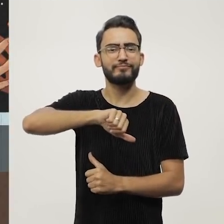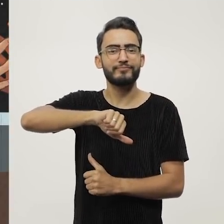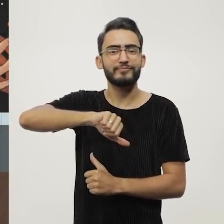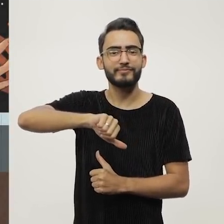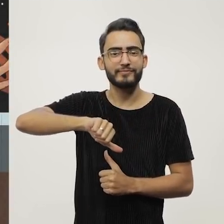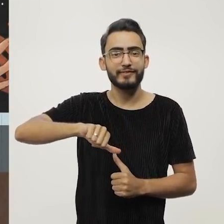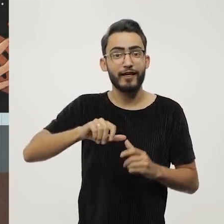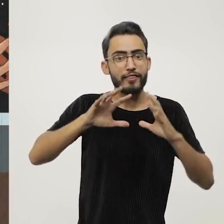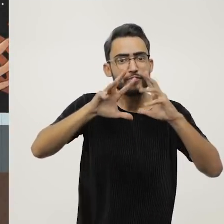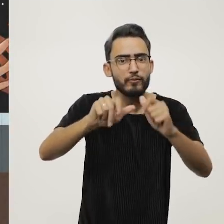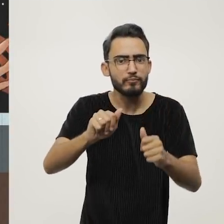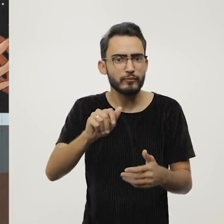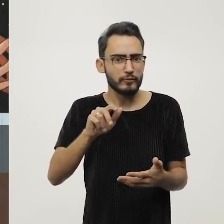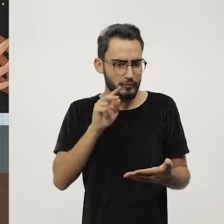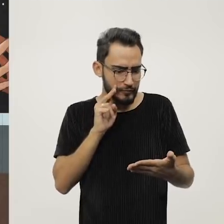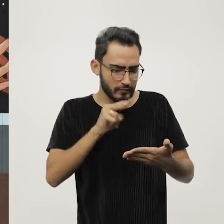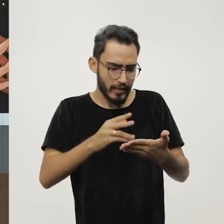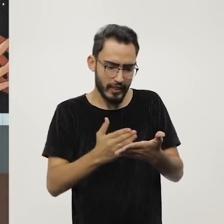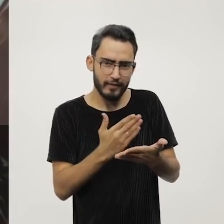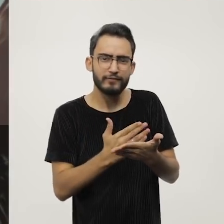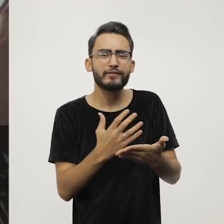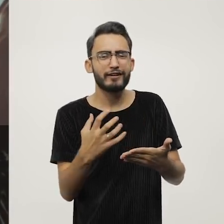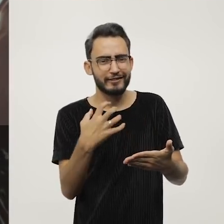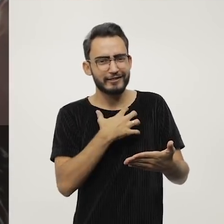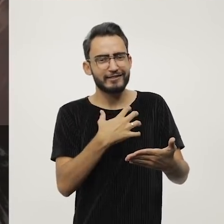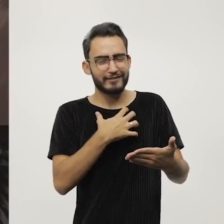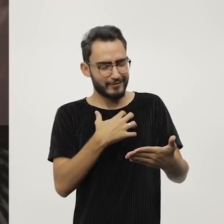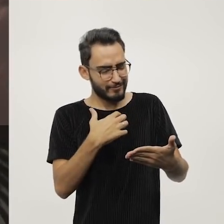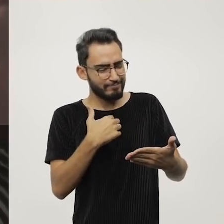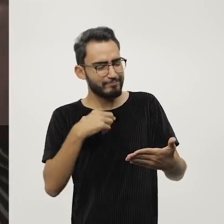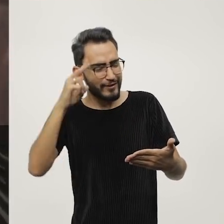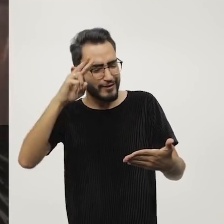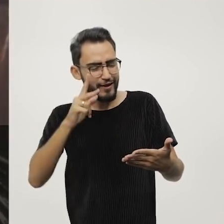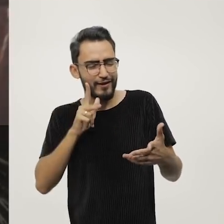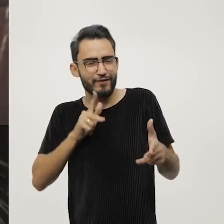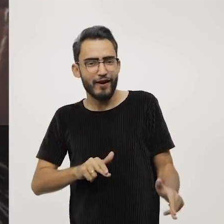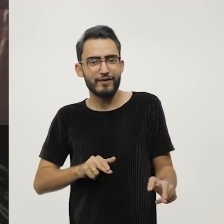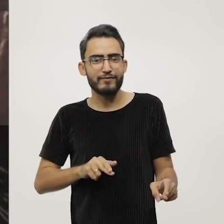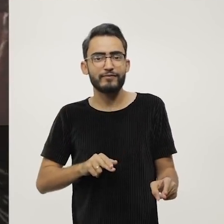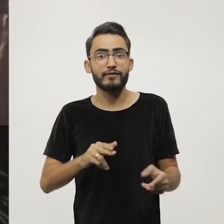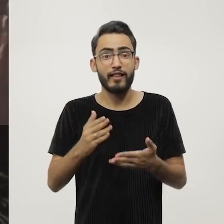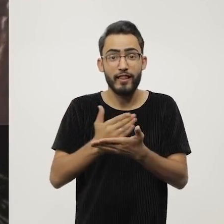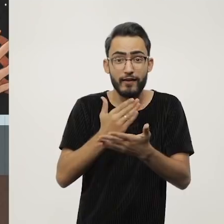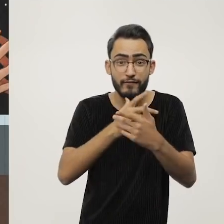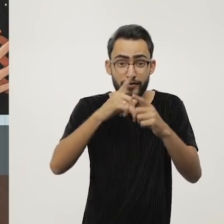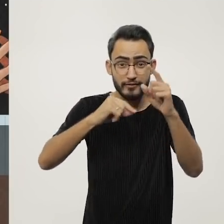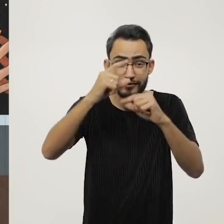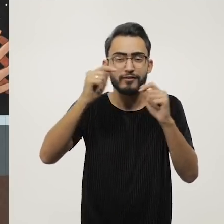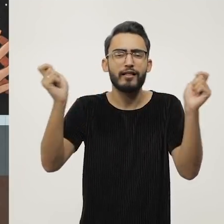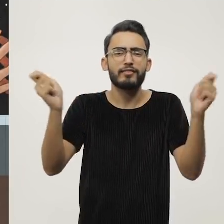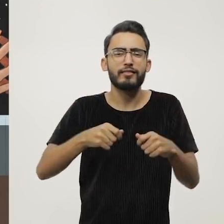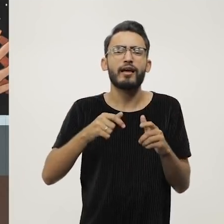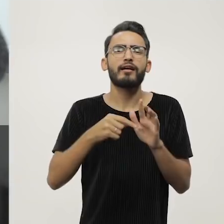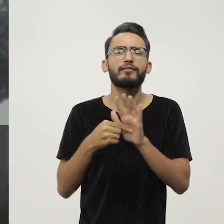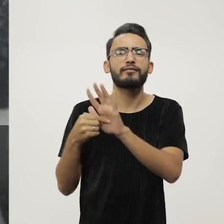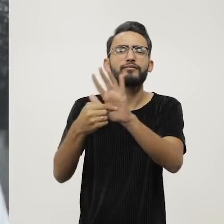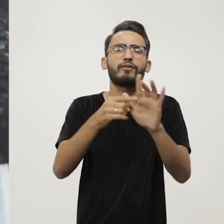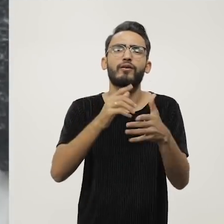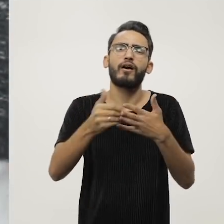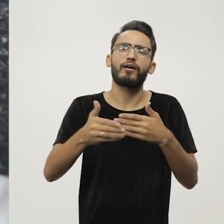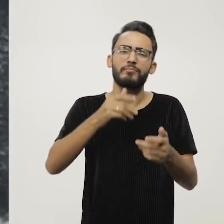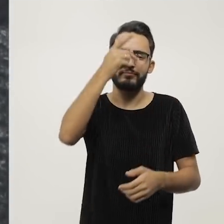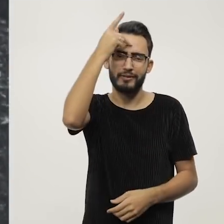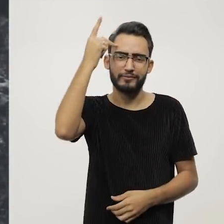Todo mundo que lê esse livro vai sentir um pedacinho de si. Esse livro estrelado pode ser o livro de qualquer um.